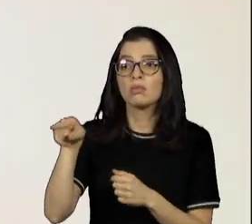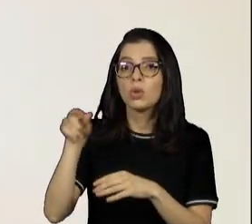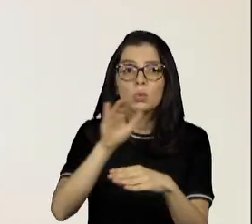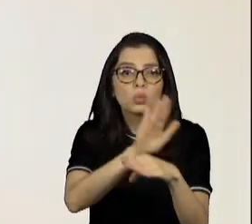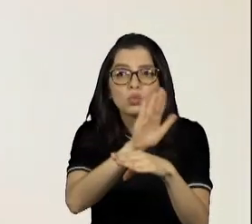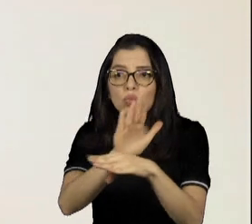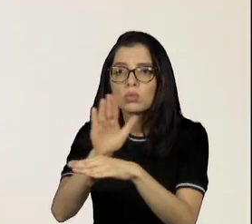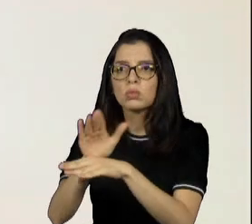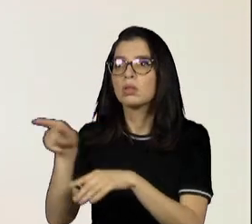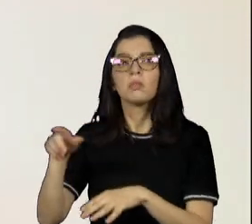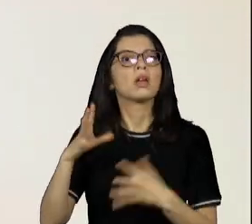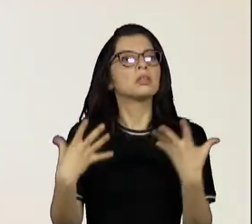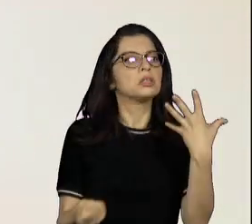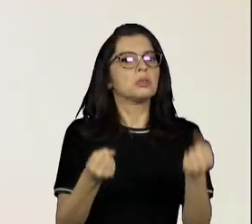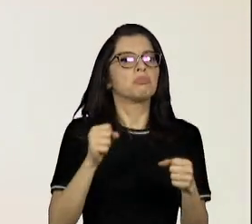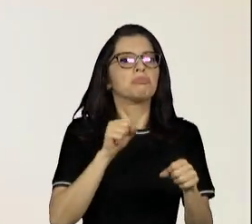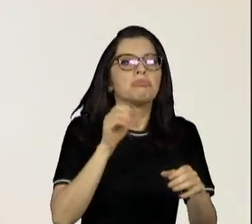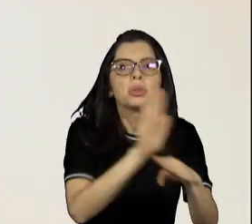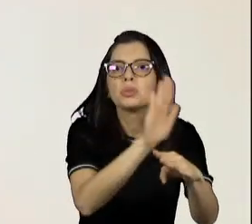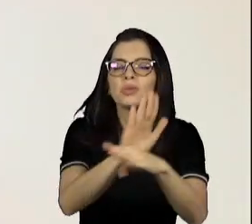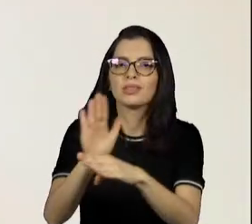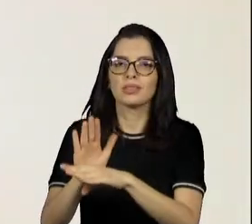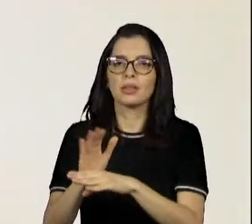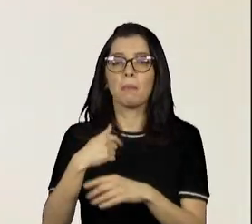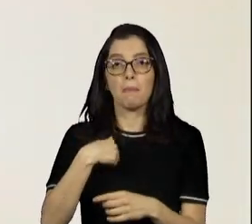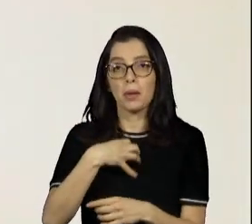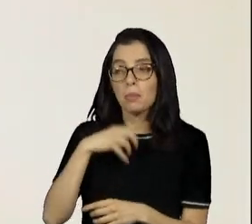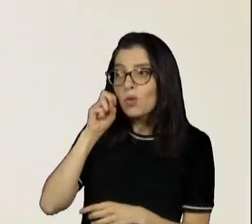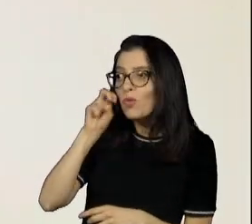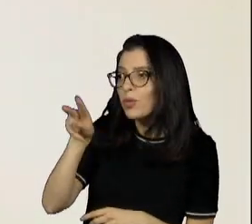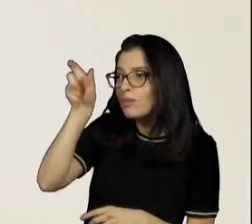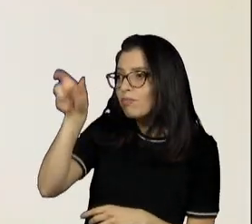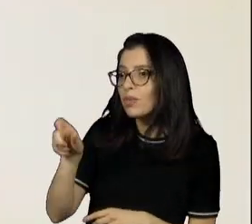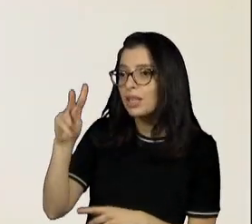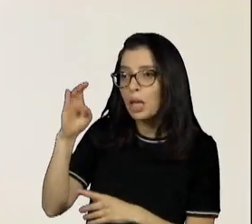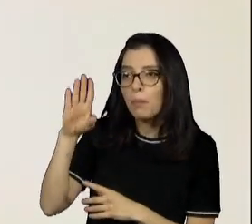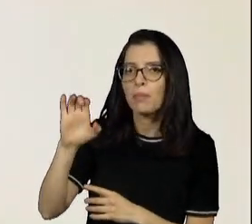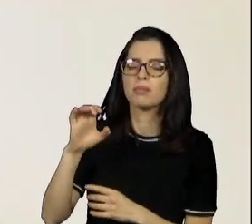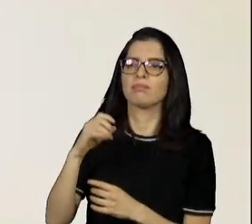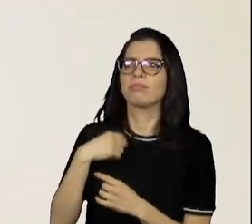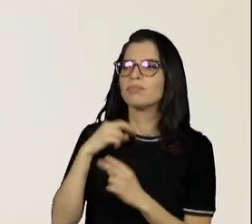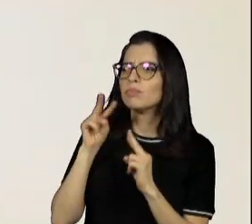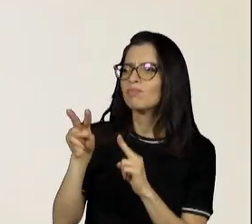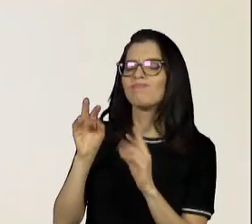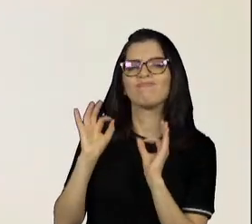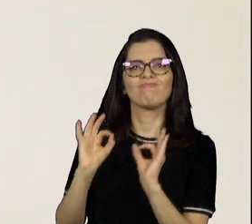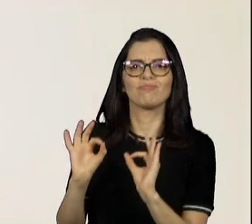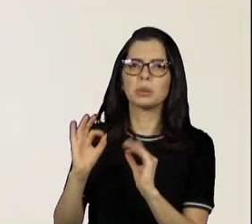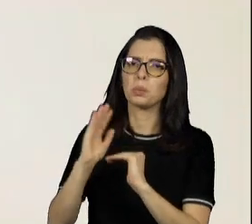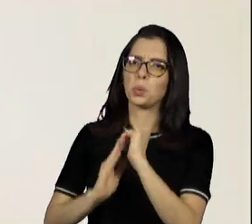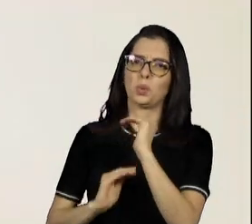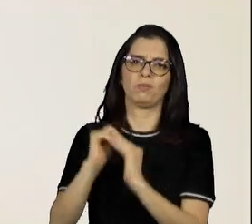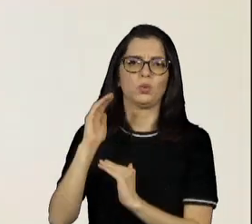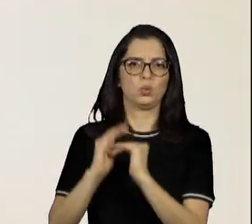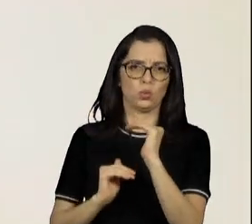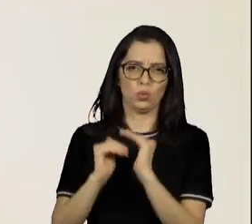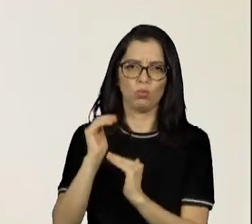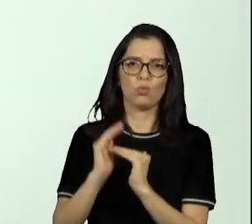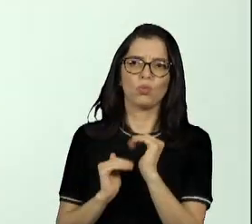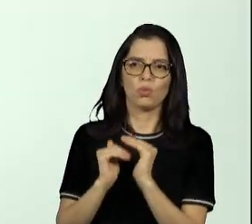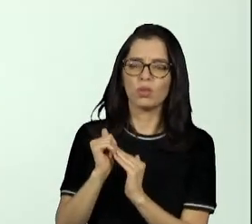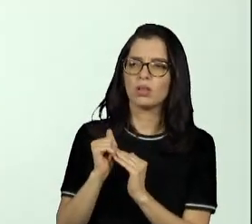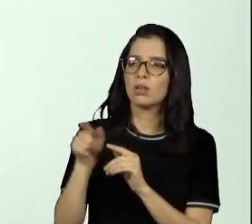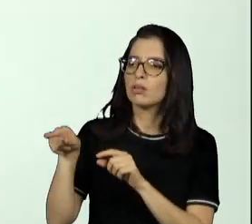lá, era a primeira a chegar. Então, isso para mim, como pessoa, como ser humano e como profissional, a Hebe é uma aula.